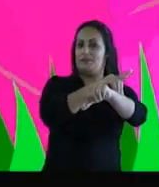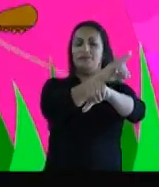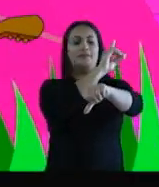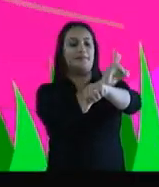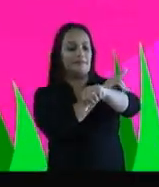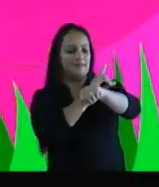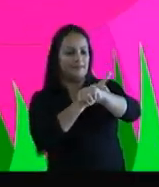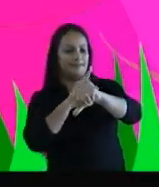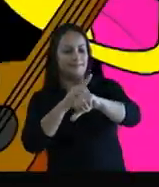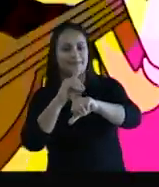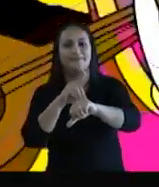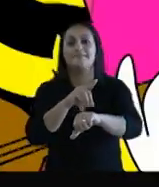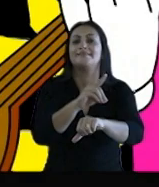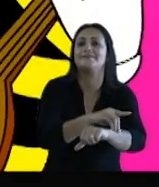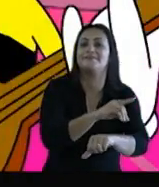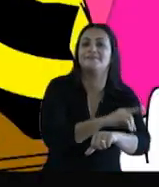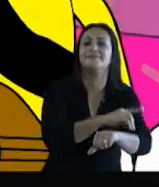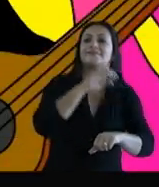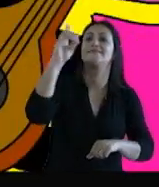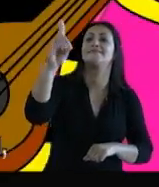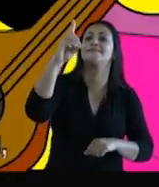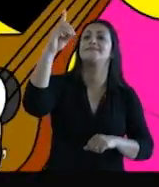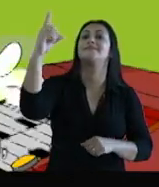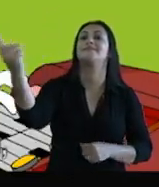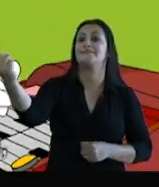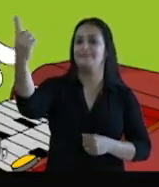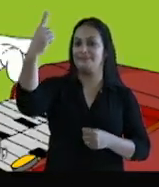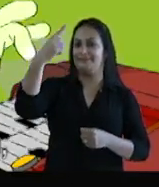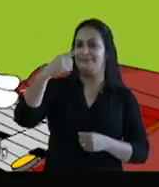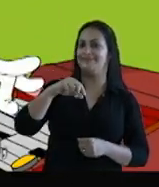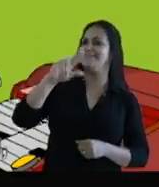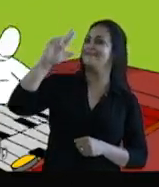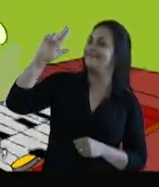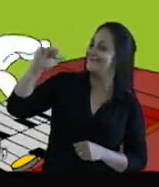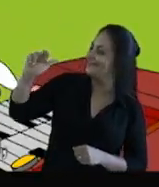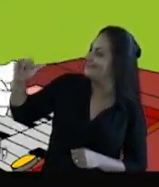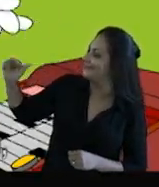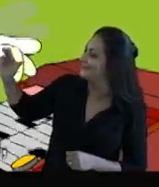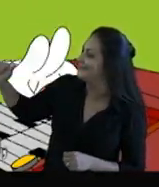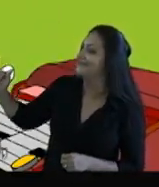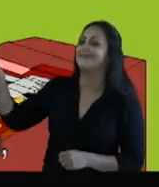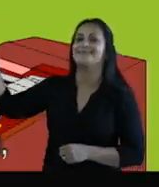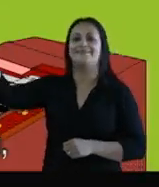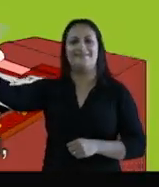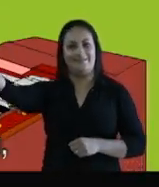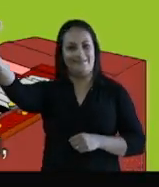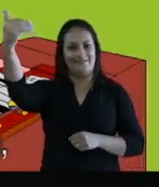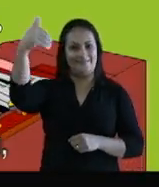Ferra, ferra, ferra, ferra, ferra, ferradou Ela nunca mais voltou